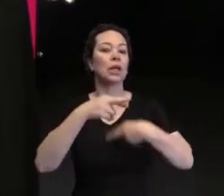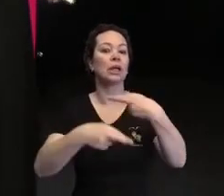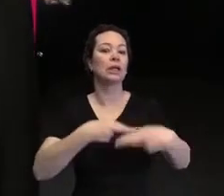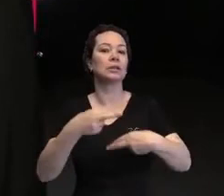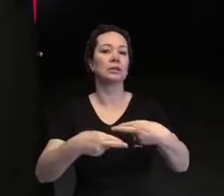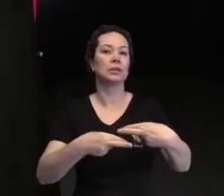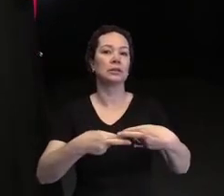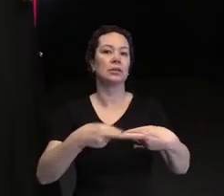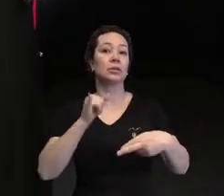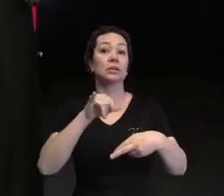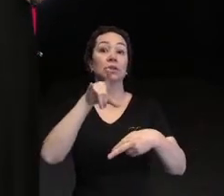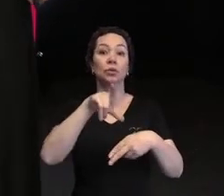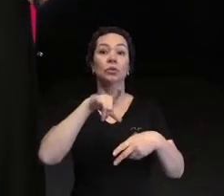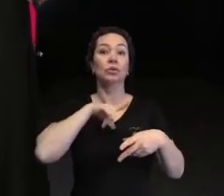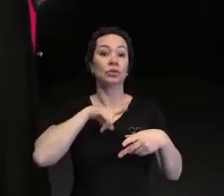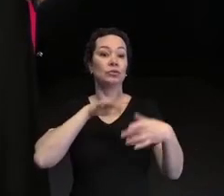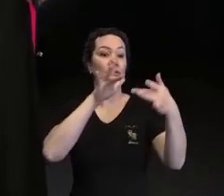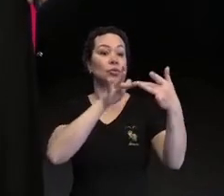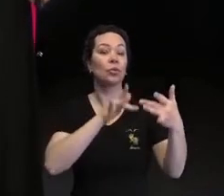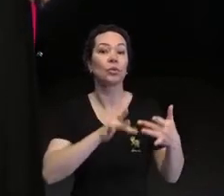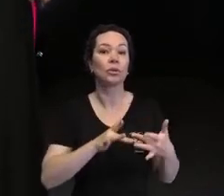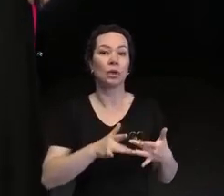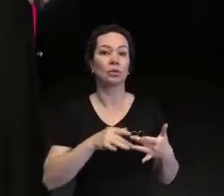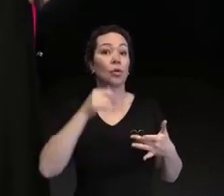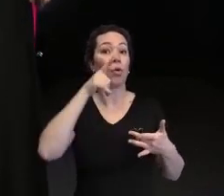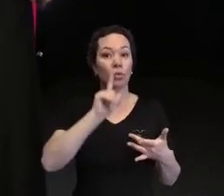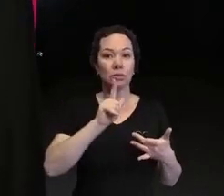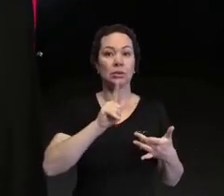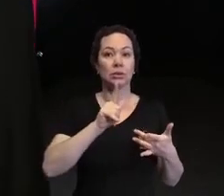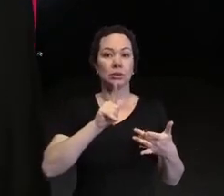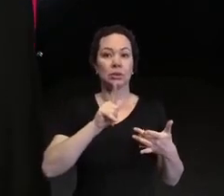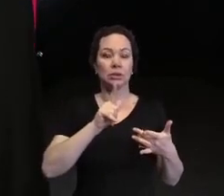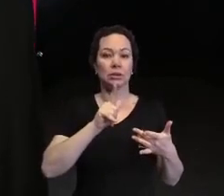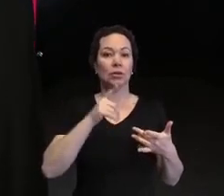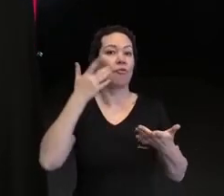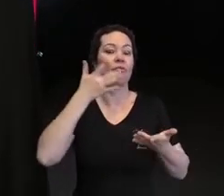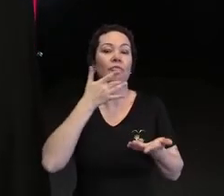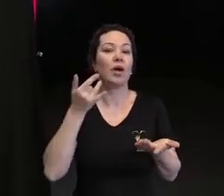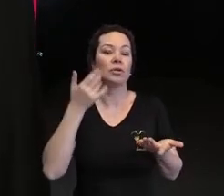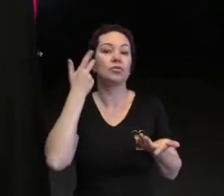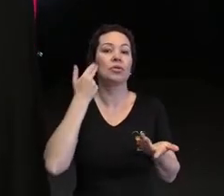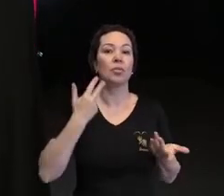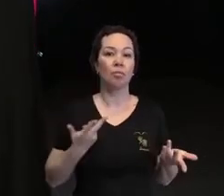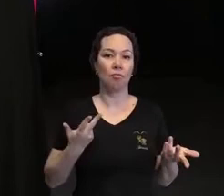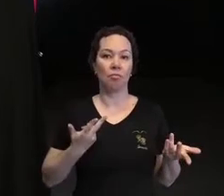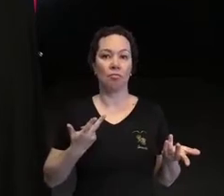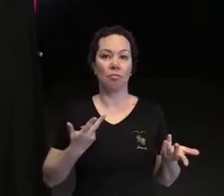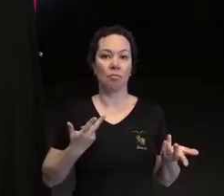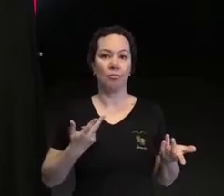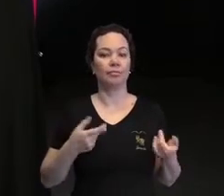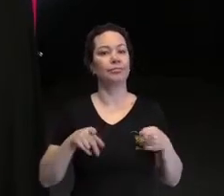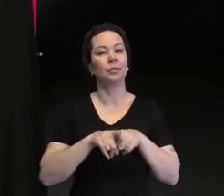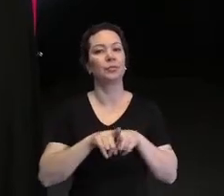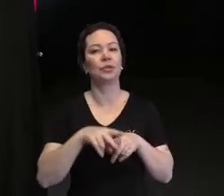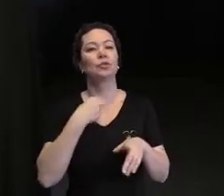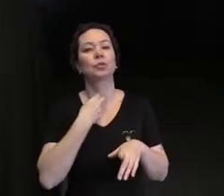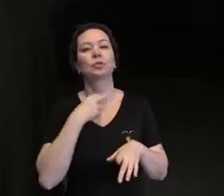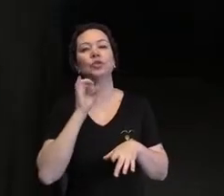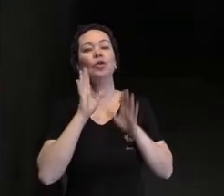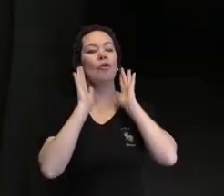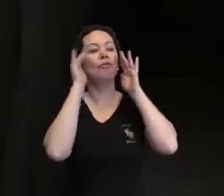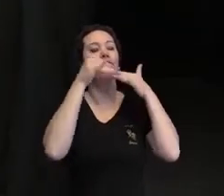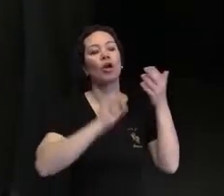estivéssemos de alguma maneira relacionado às pessoas com deficiência? E a gente não pode olhar friamente as empresas.